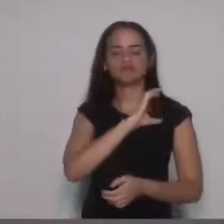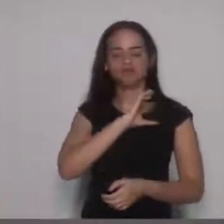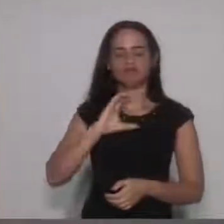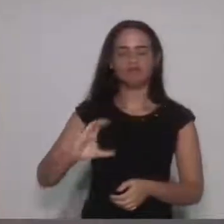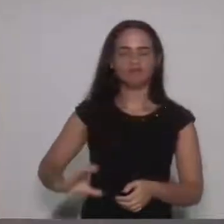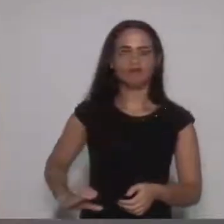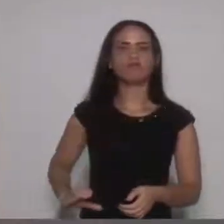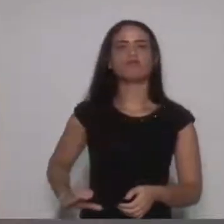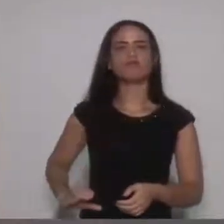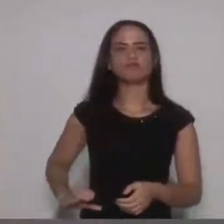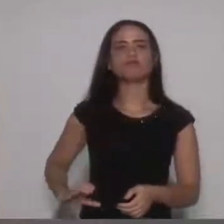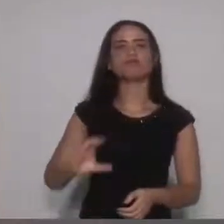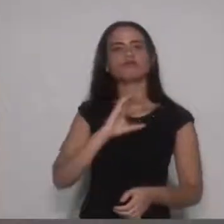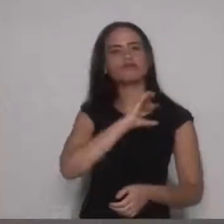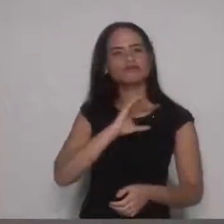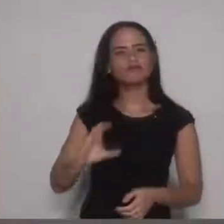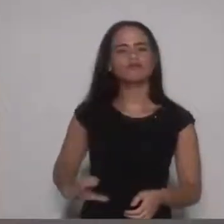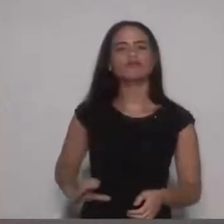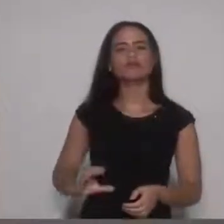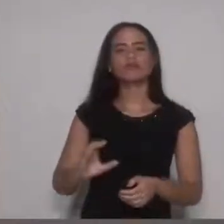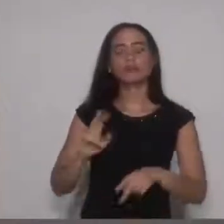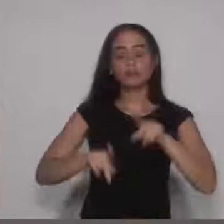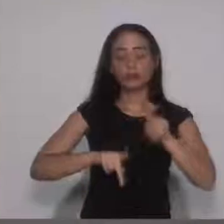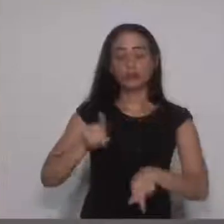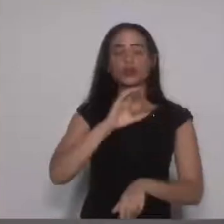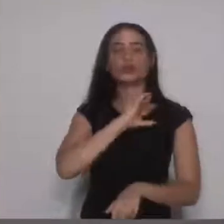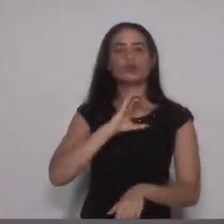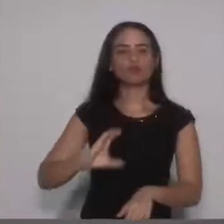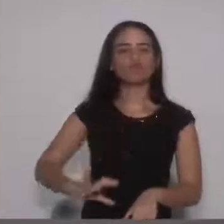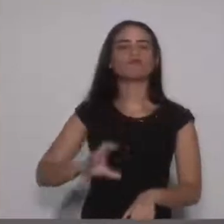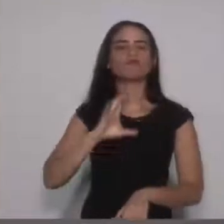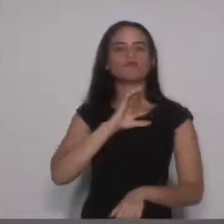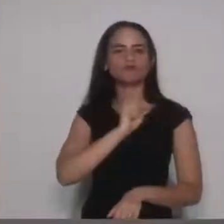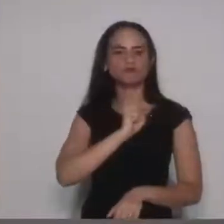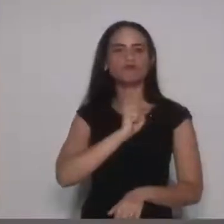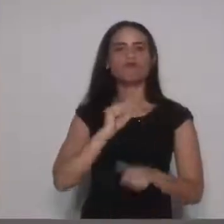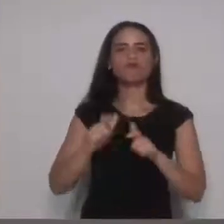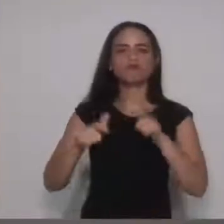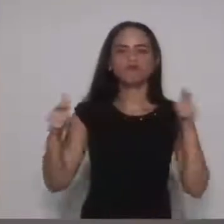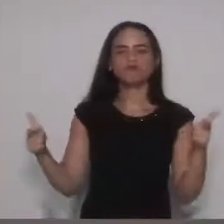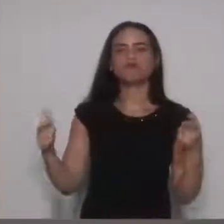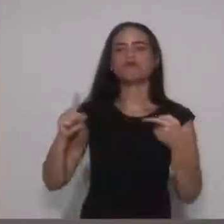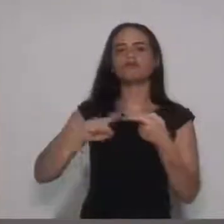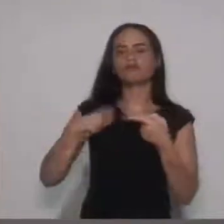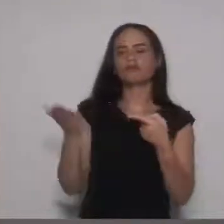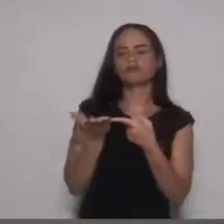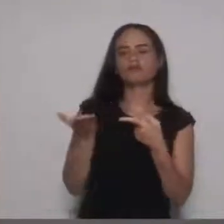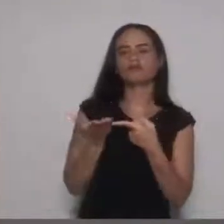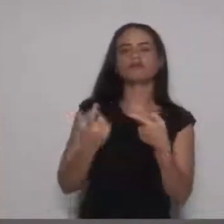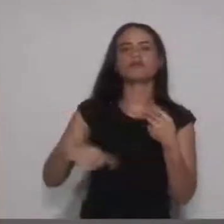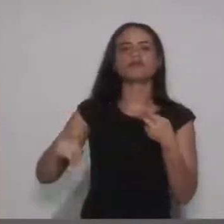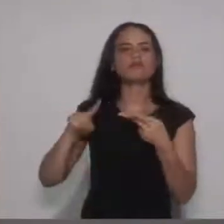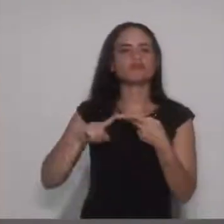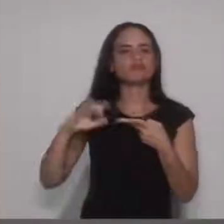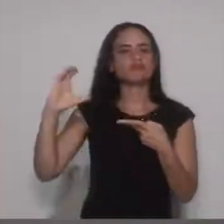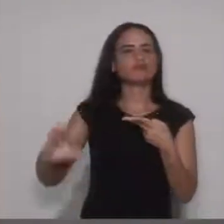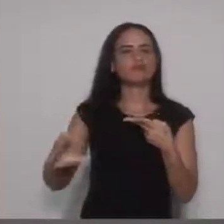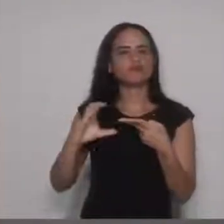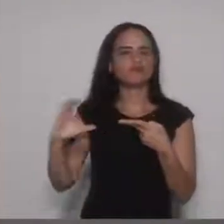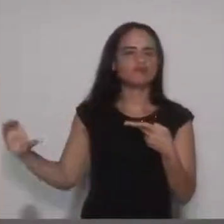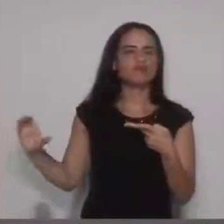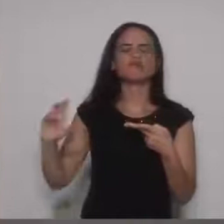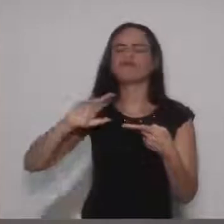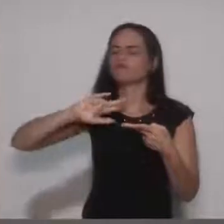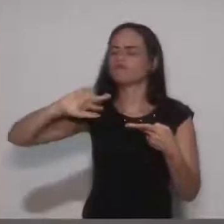quantidade grande de pessoas. São evangélicos, são católicos. Então,